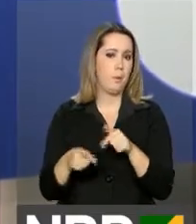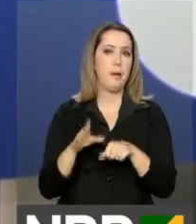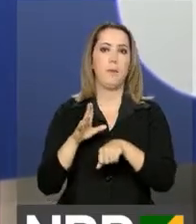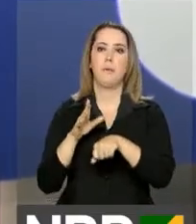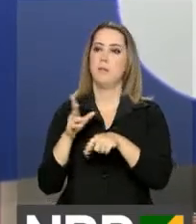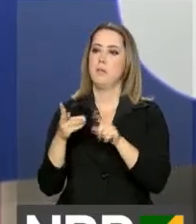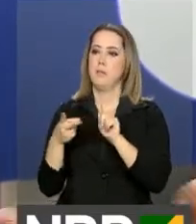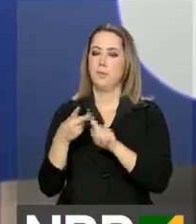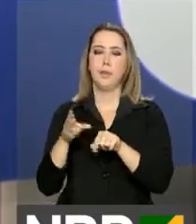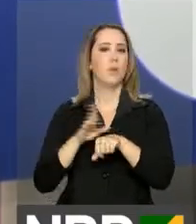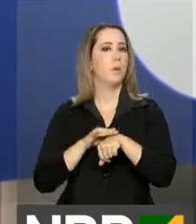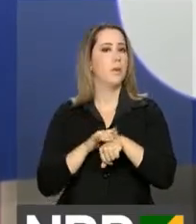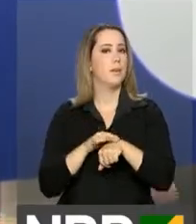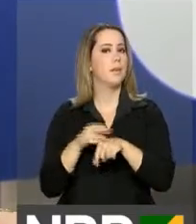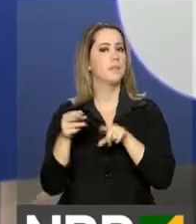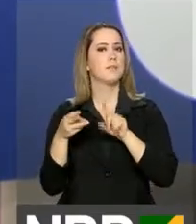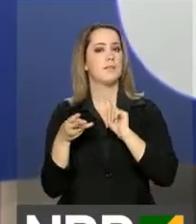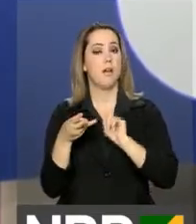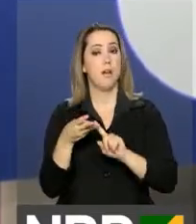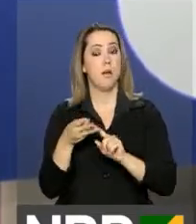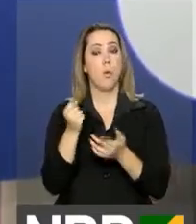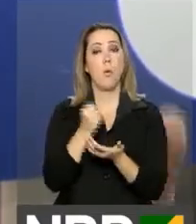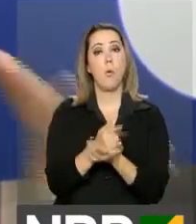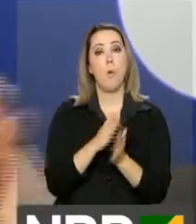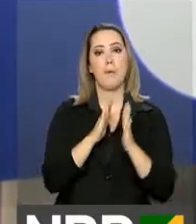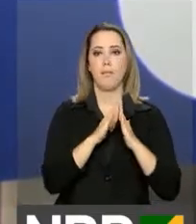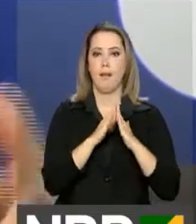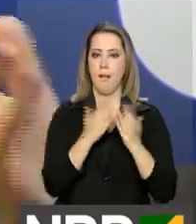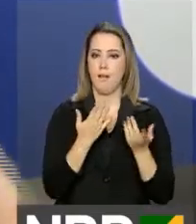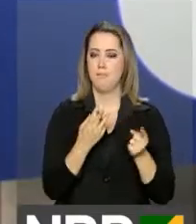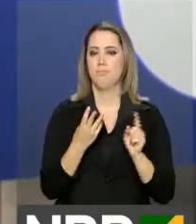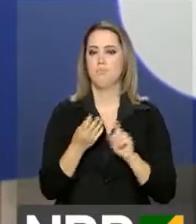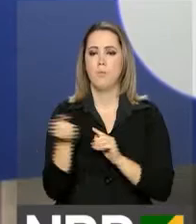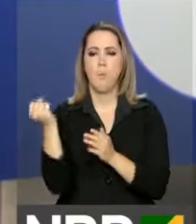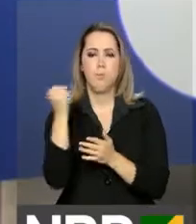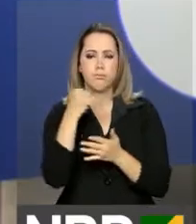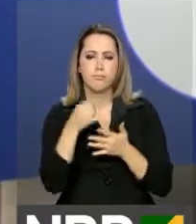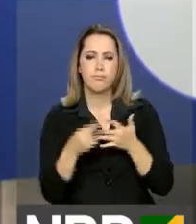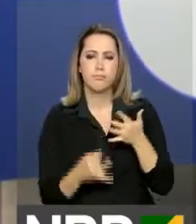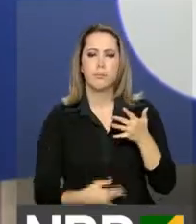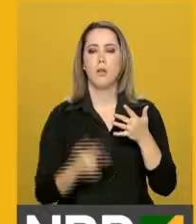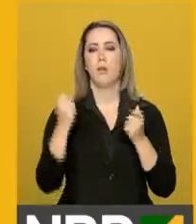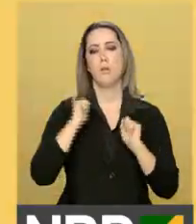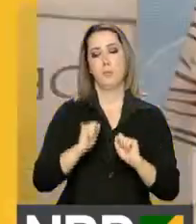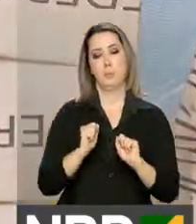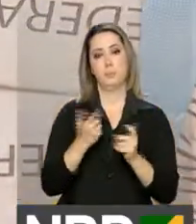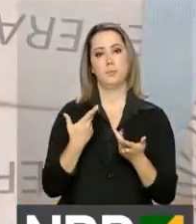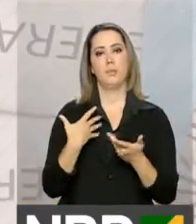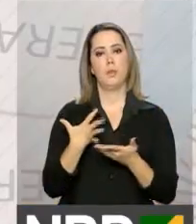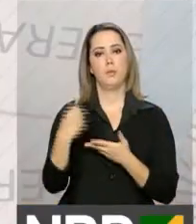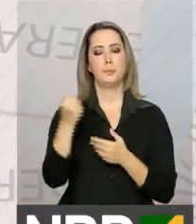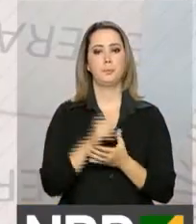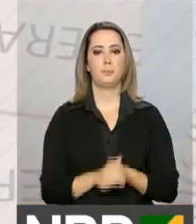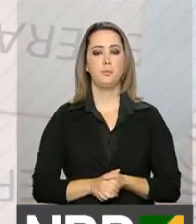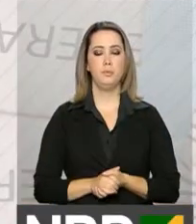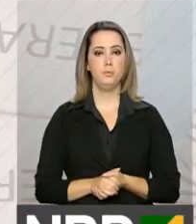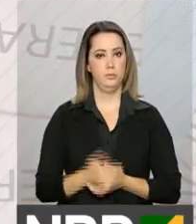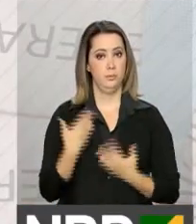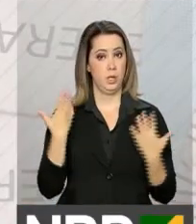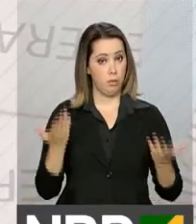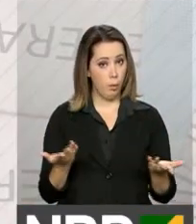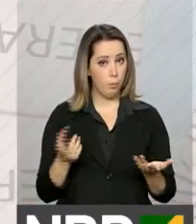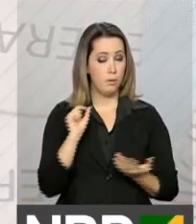grave, também para habitação, enfim, dentre os outros motivos de saque. Valores de até R$.500